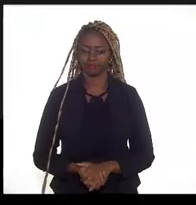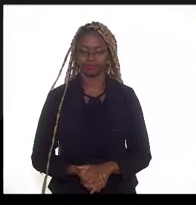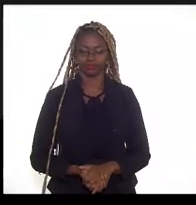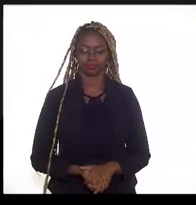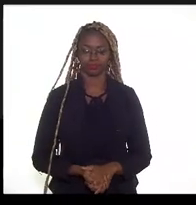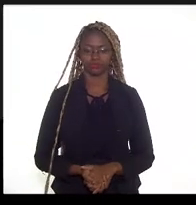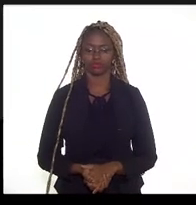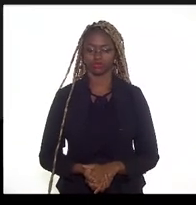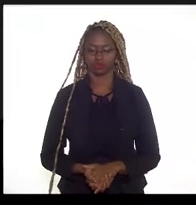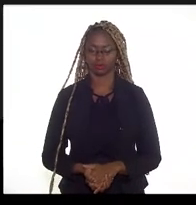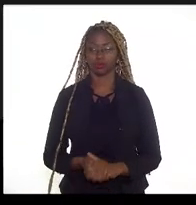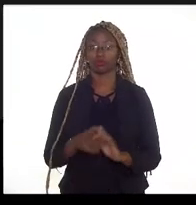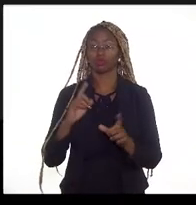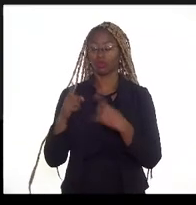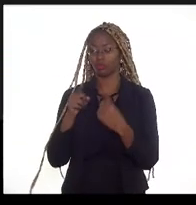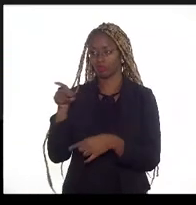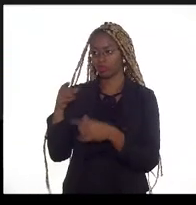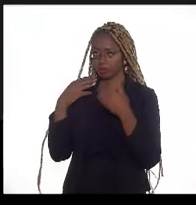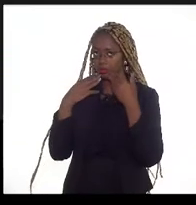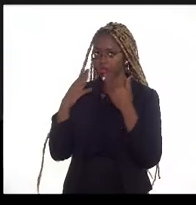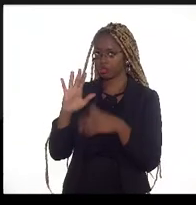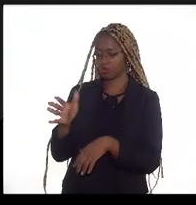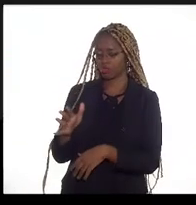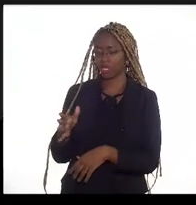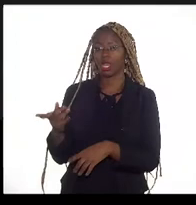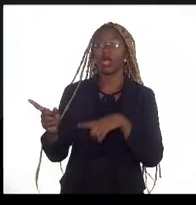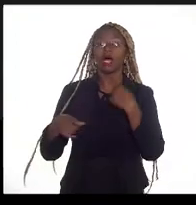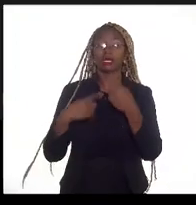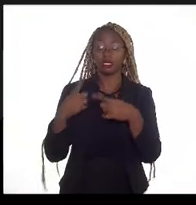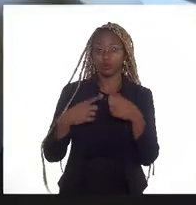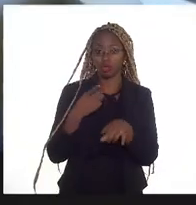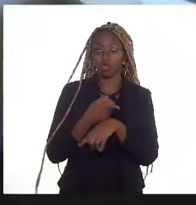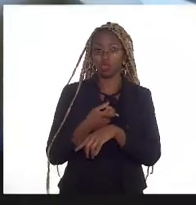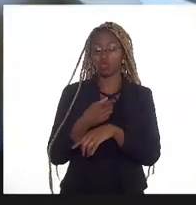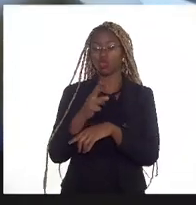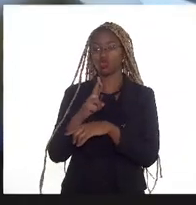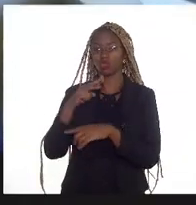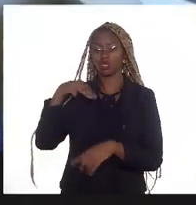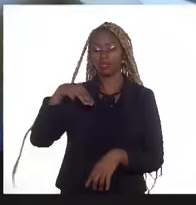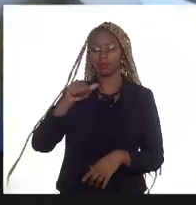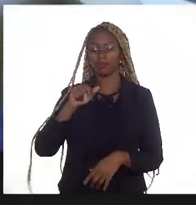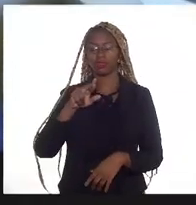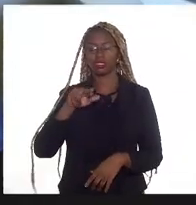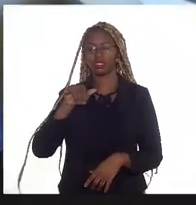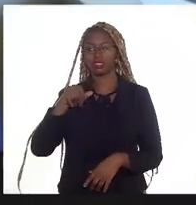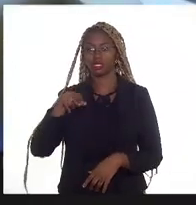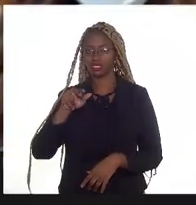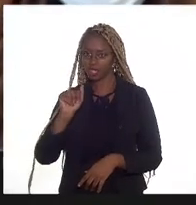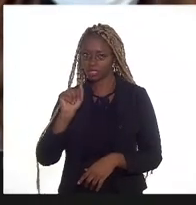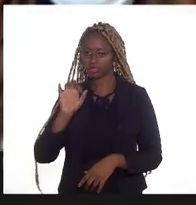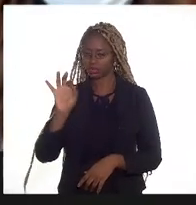Depois da sua apresentação, veio a doutora Mariana Cavadinho.